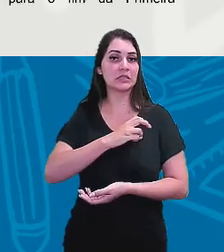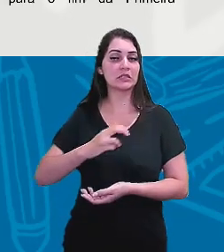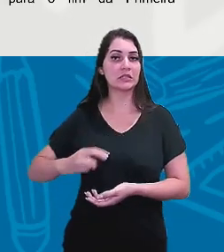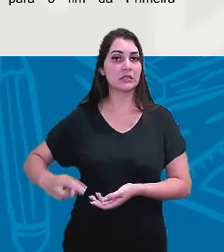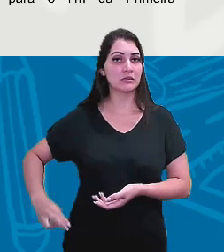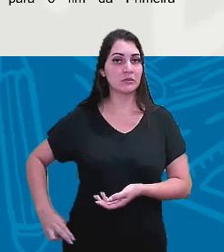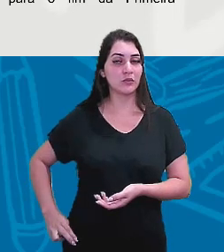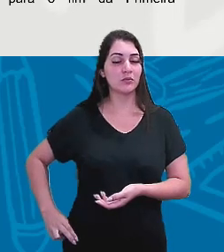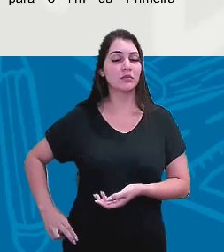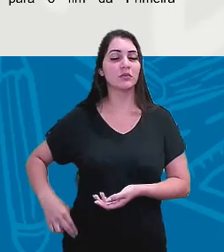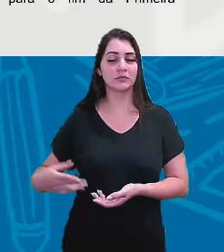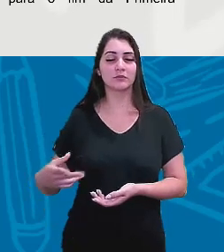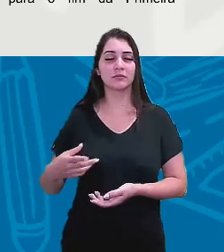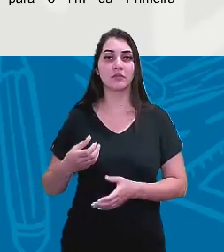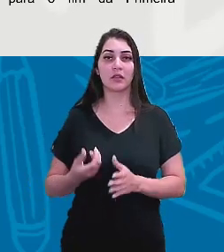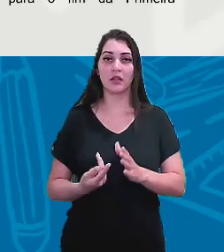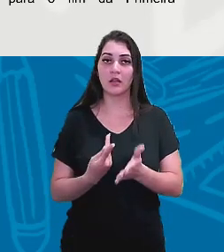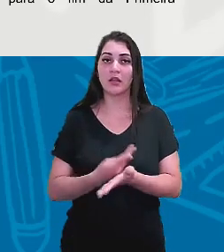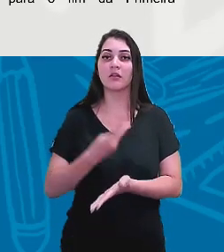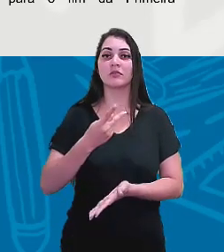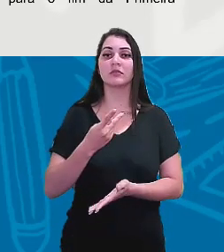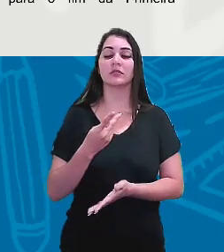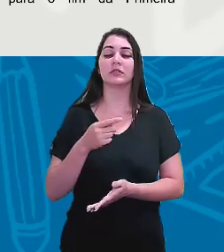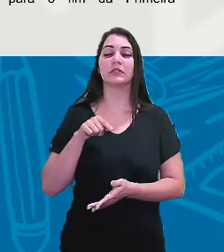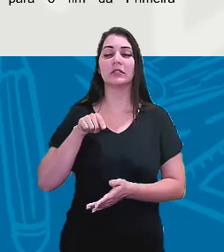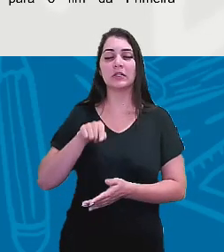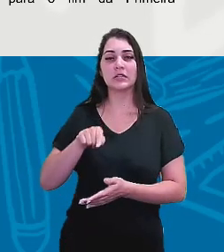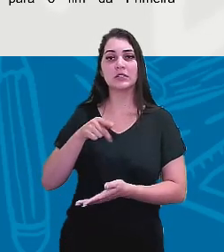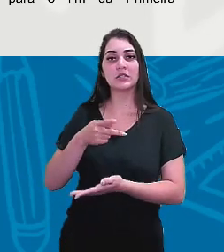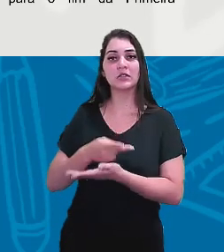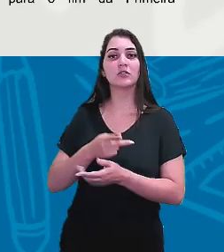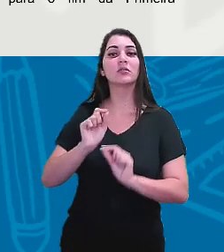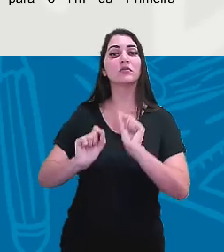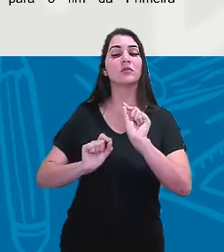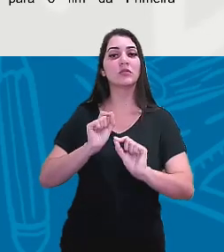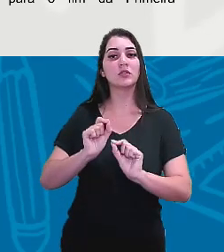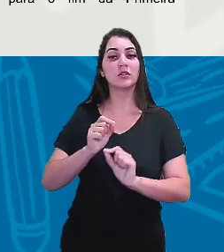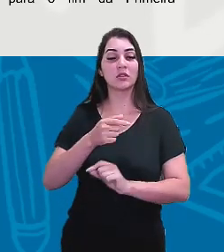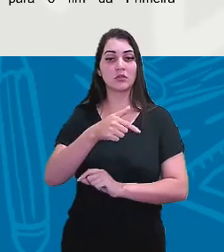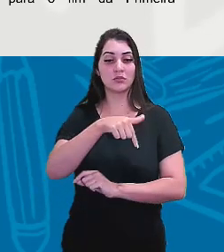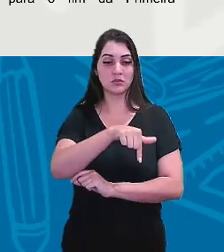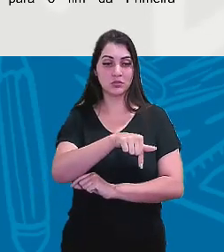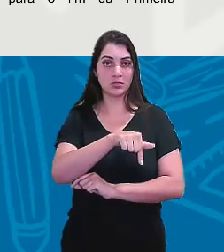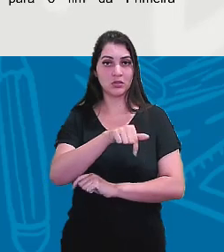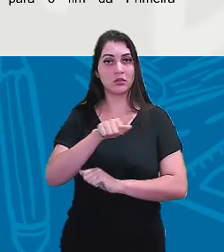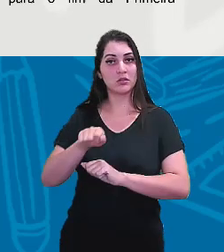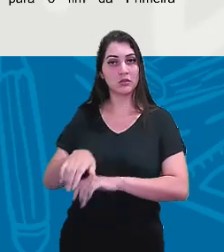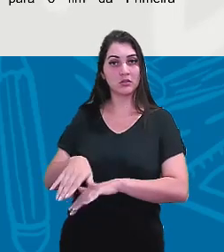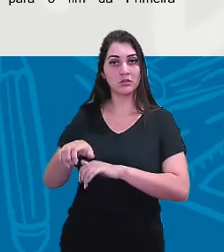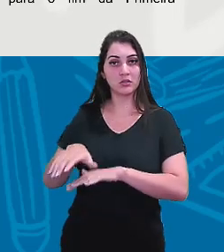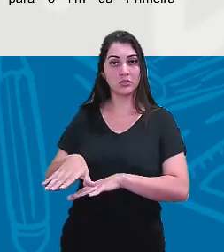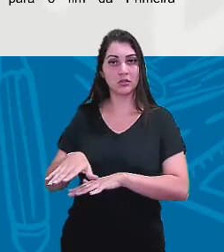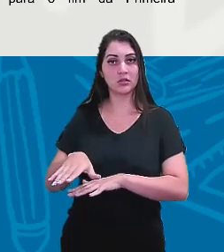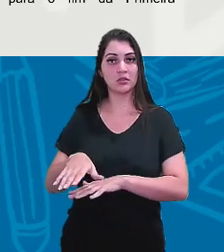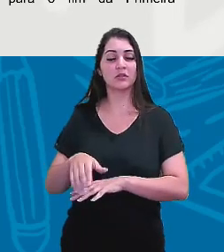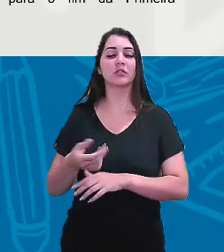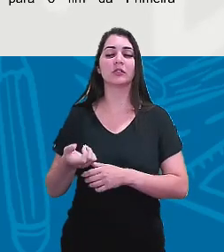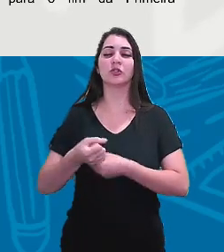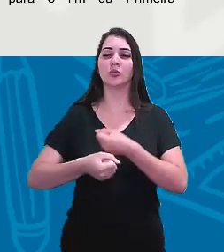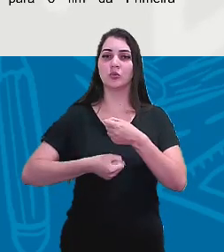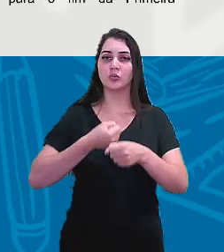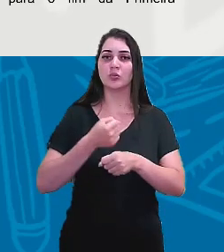consolida. E um desses acontecimentos foi esse 7 de setembro, que nós estamos no ano em curso,